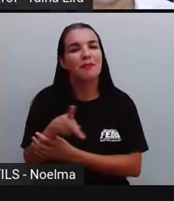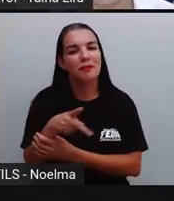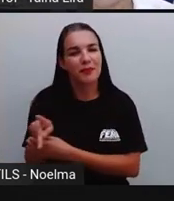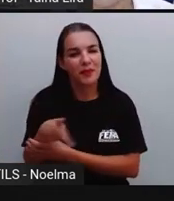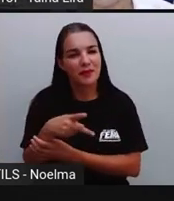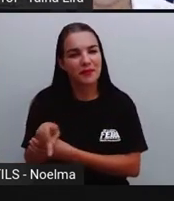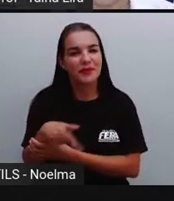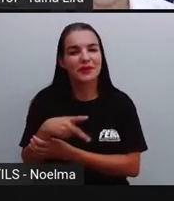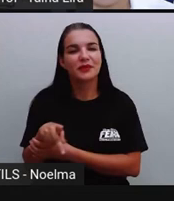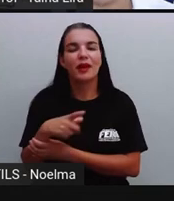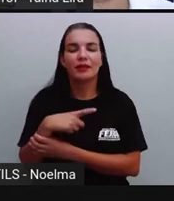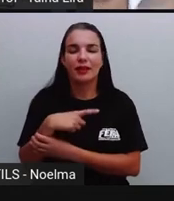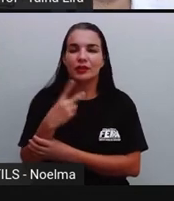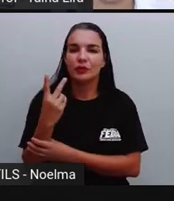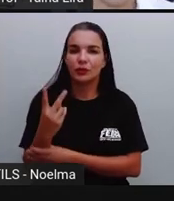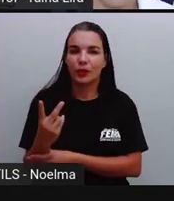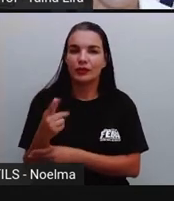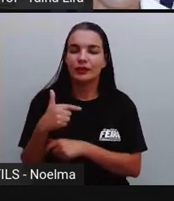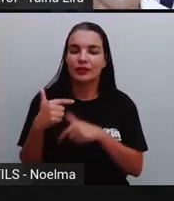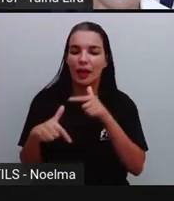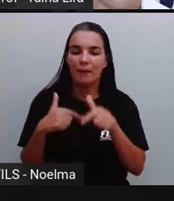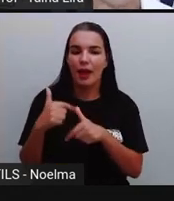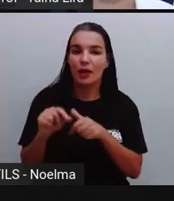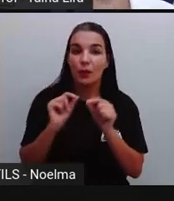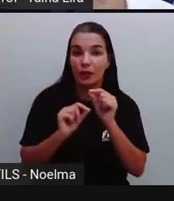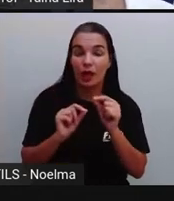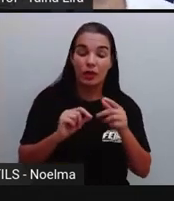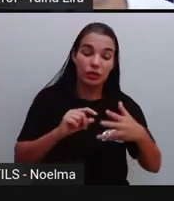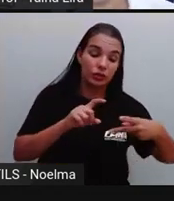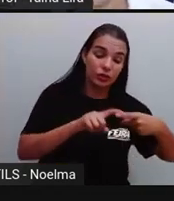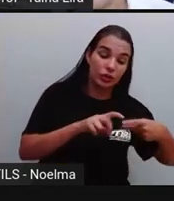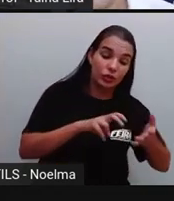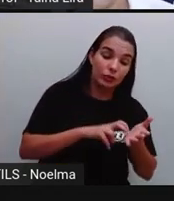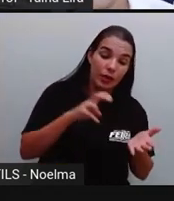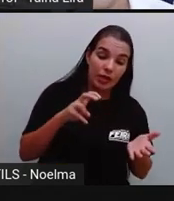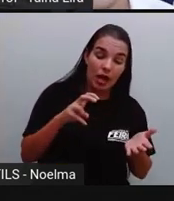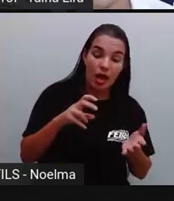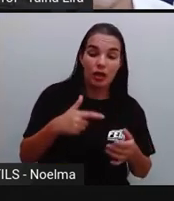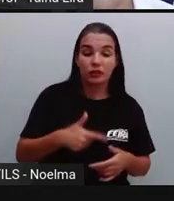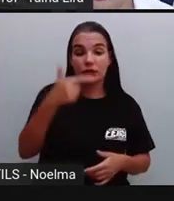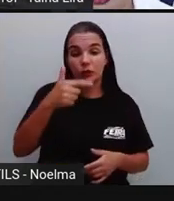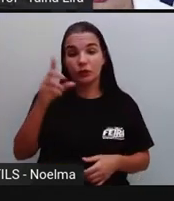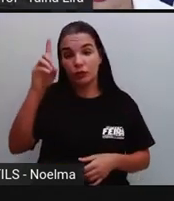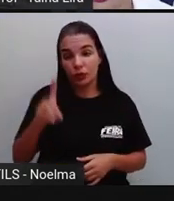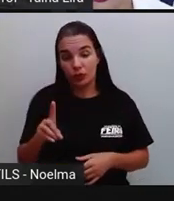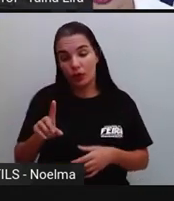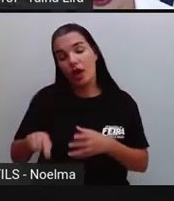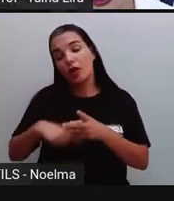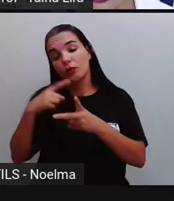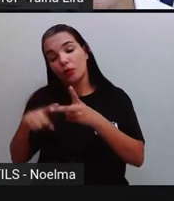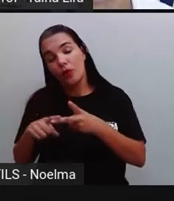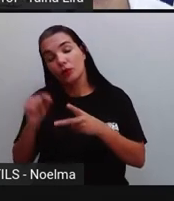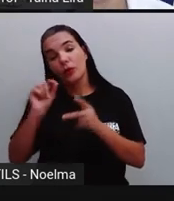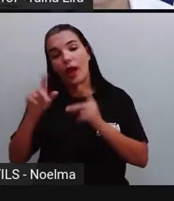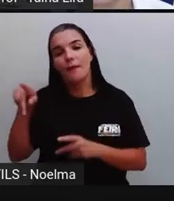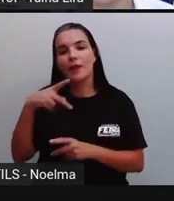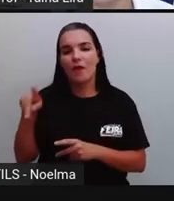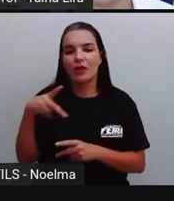eles trabalham nos dois turnos. Em um turno, ele é vice-diretor. Em outro turno, ele é professor, tá bom?